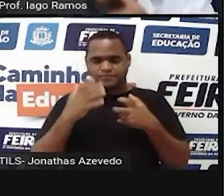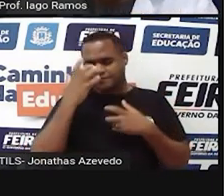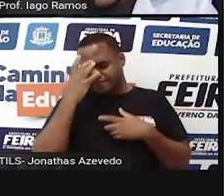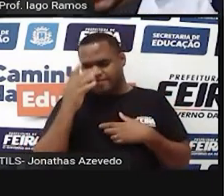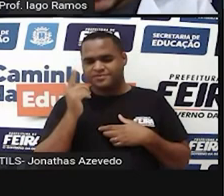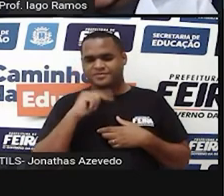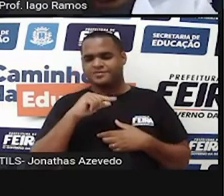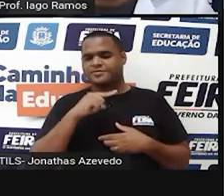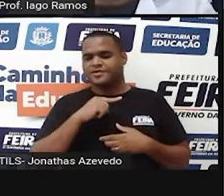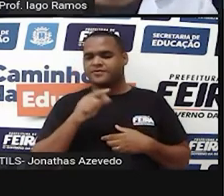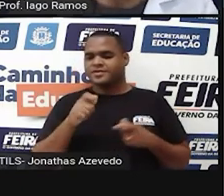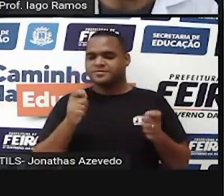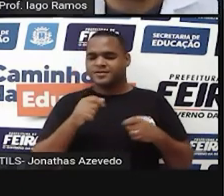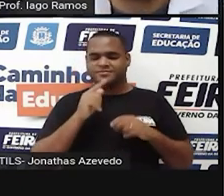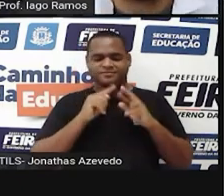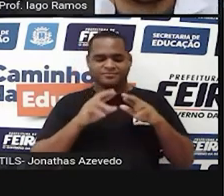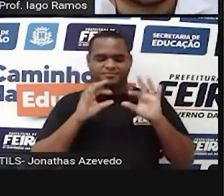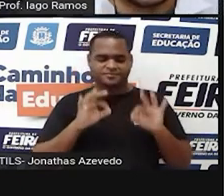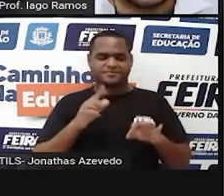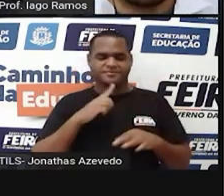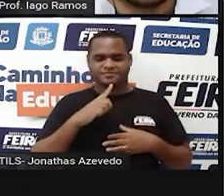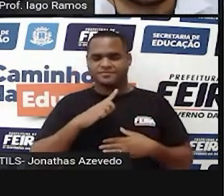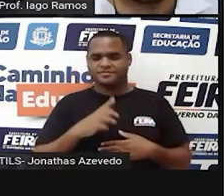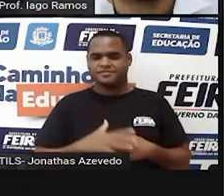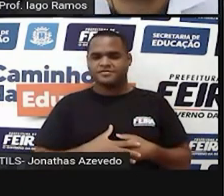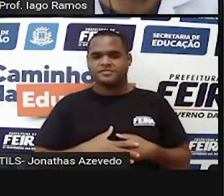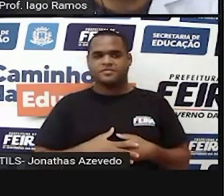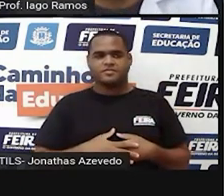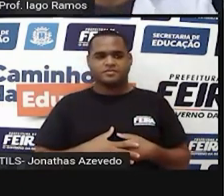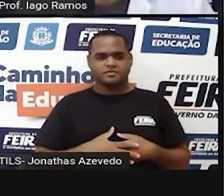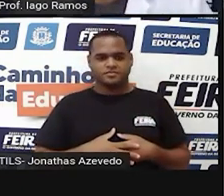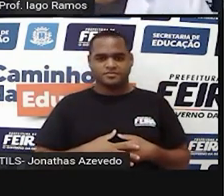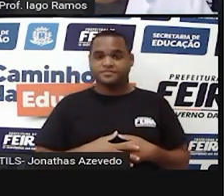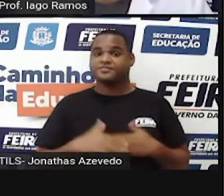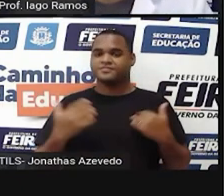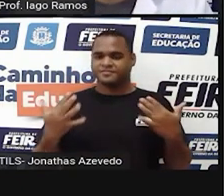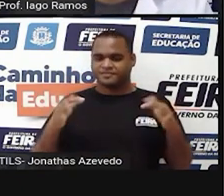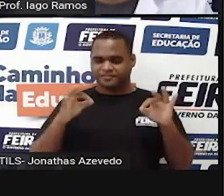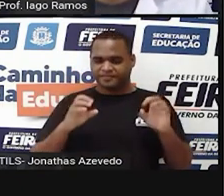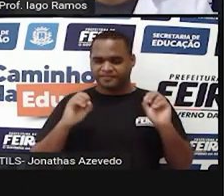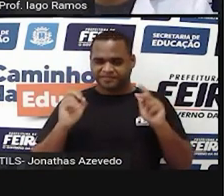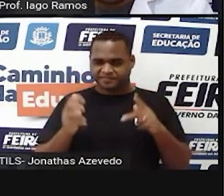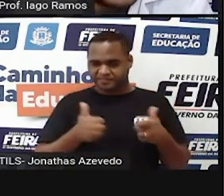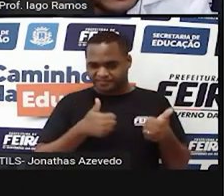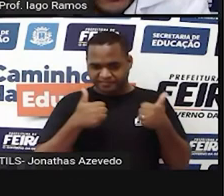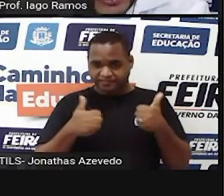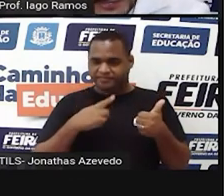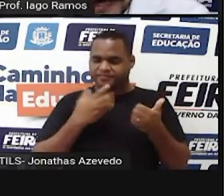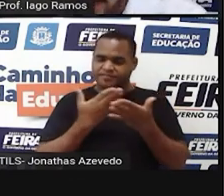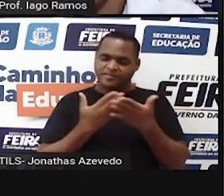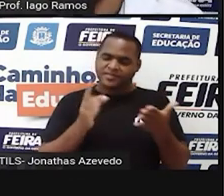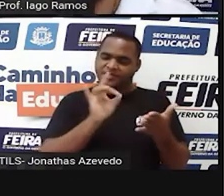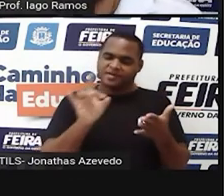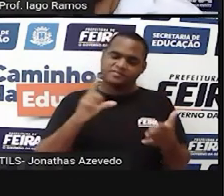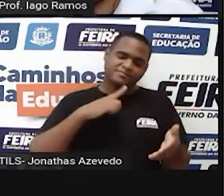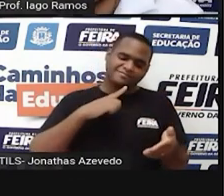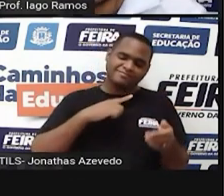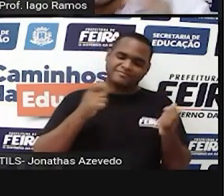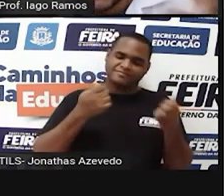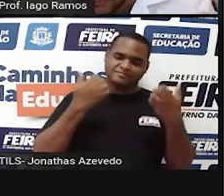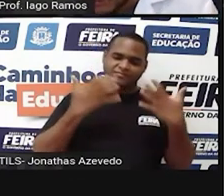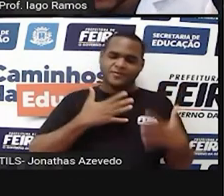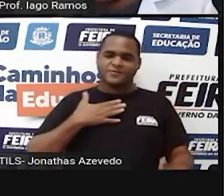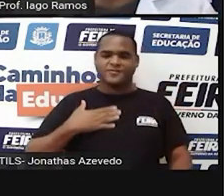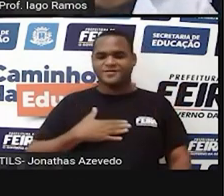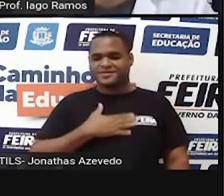arrasa. Tá bom? Bom, então é isso, né? Curtiu a nossa aula? Eu espero que sim. Eu curti bastante,